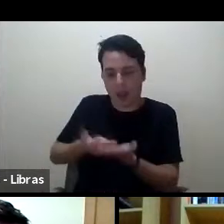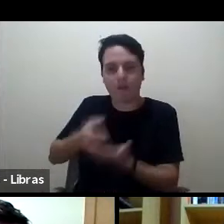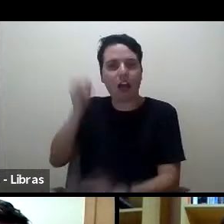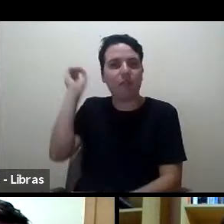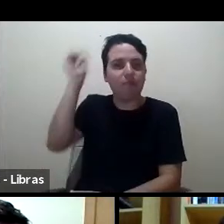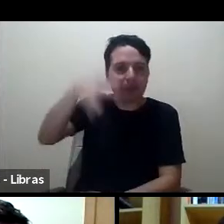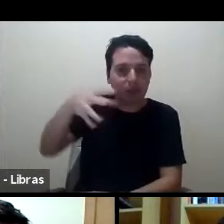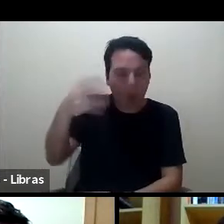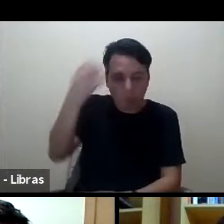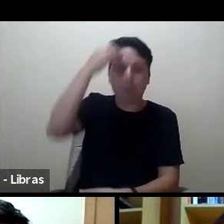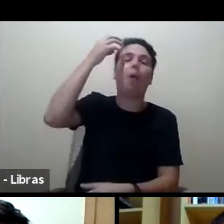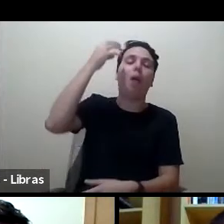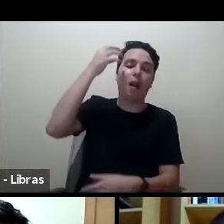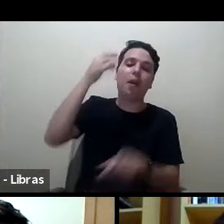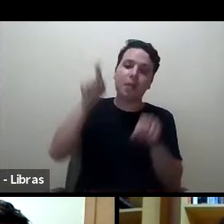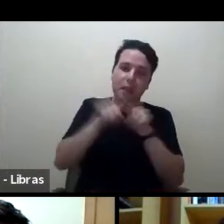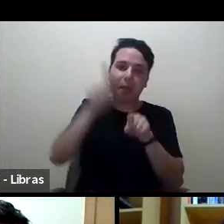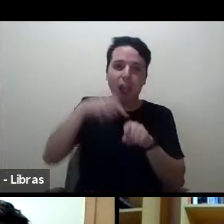essa ideia de que nossos